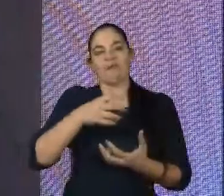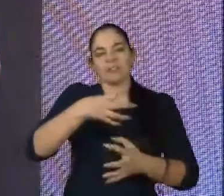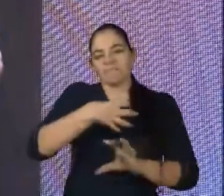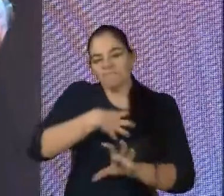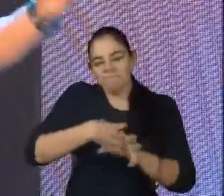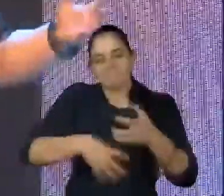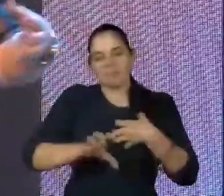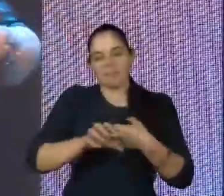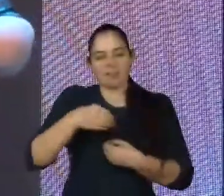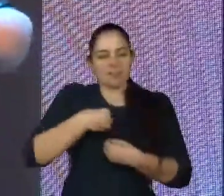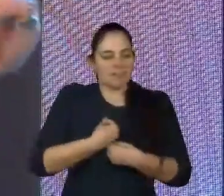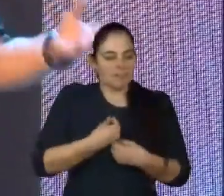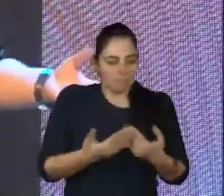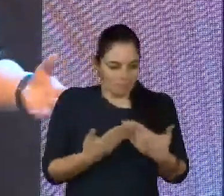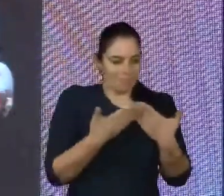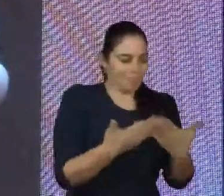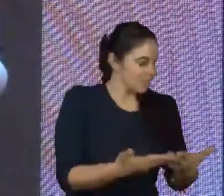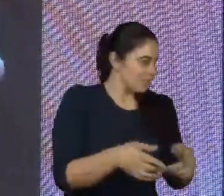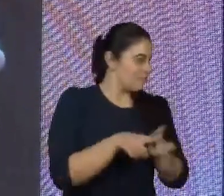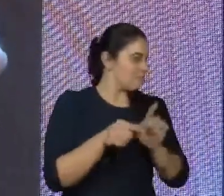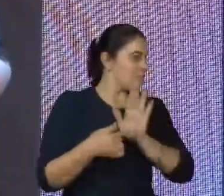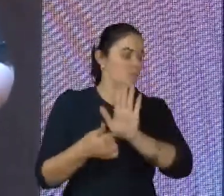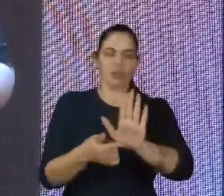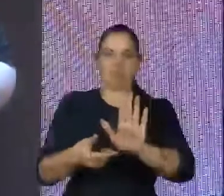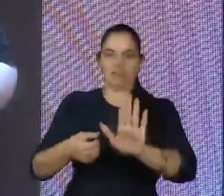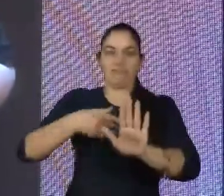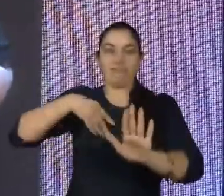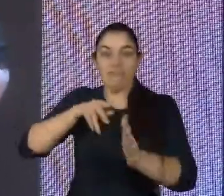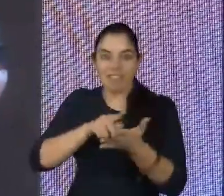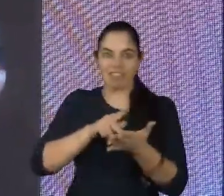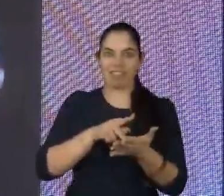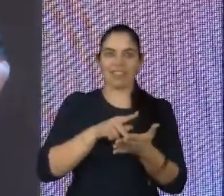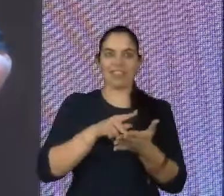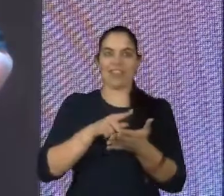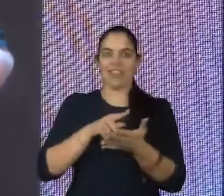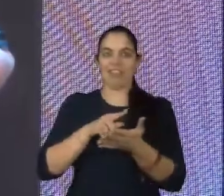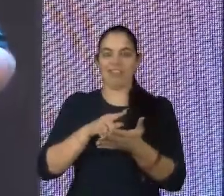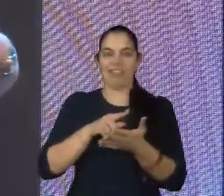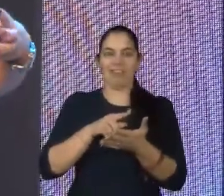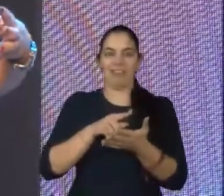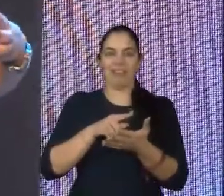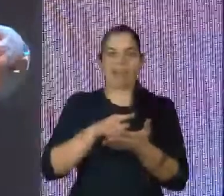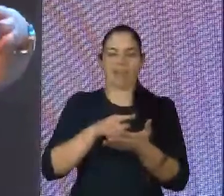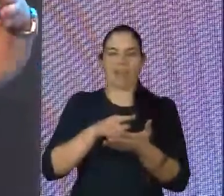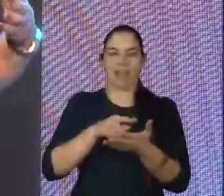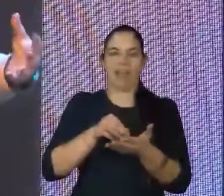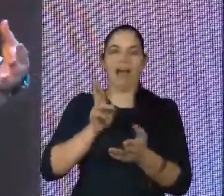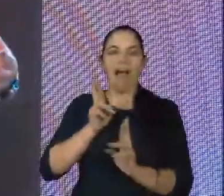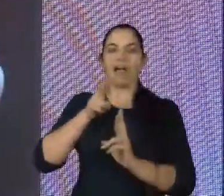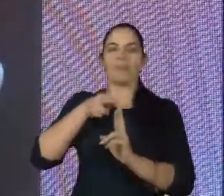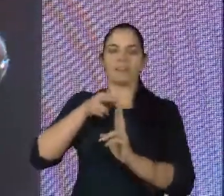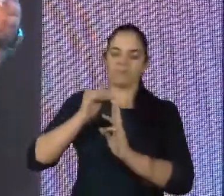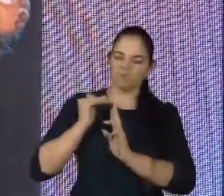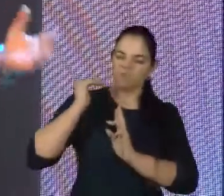você vai falar, mostrar quando ela é verdadeira, a representatividade, ela cresce mais